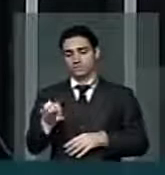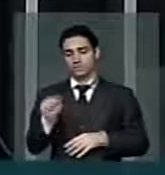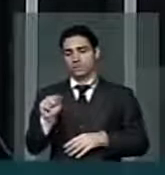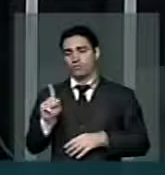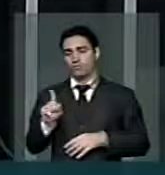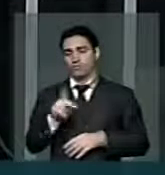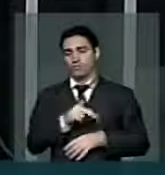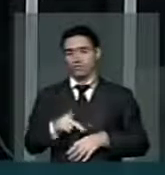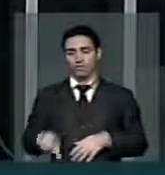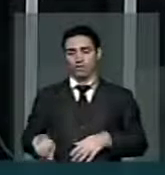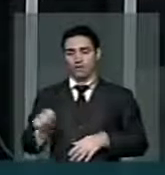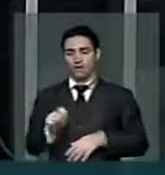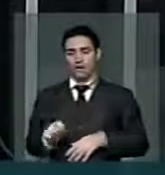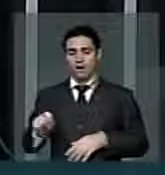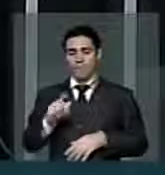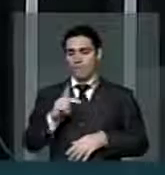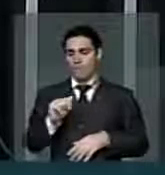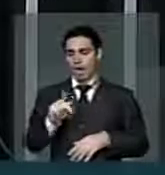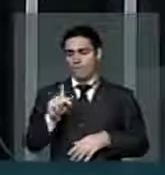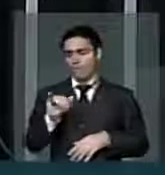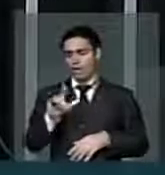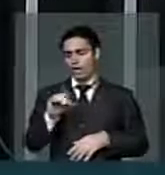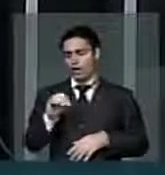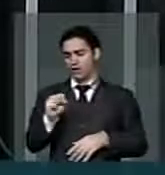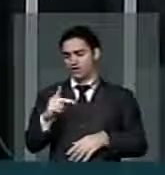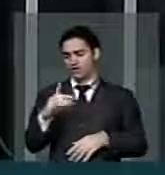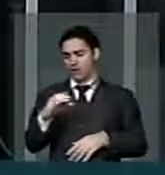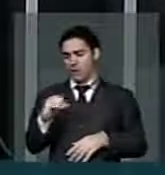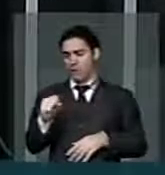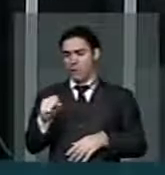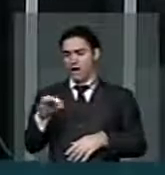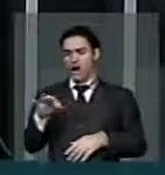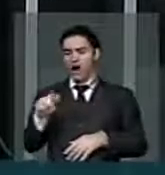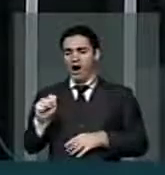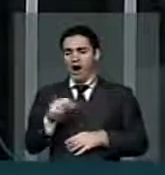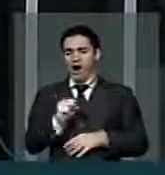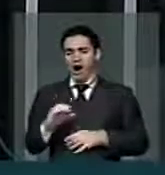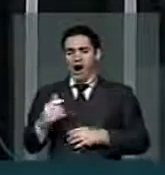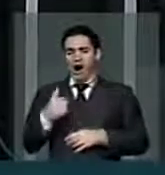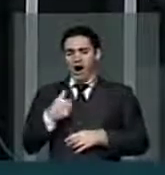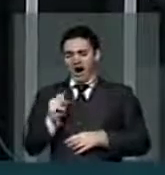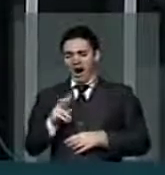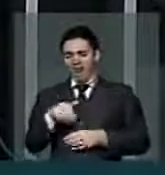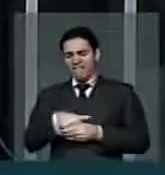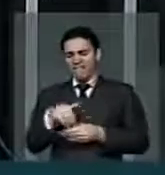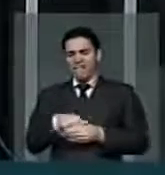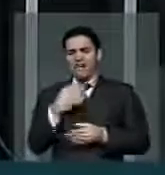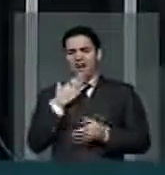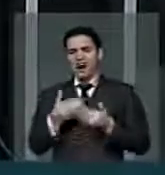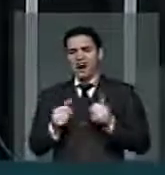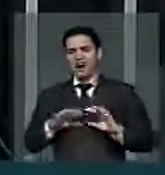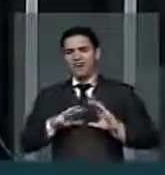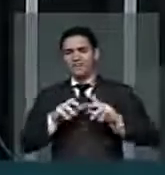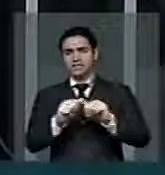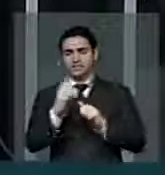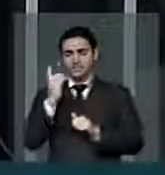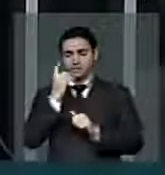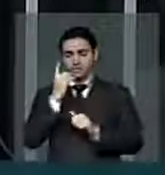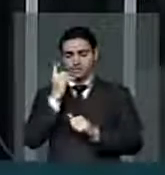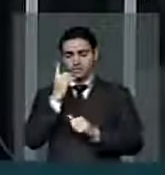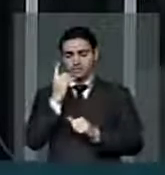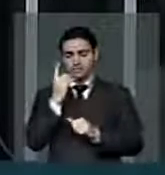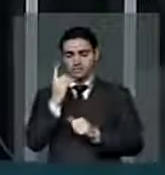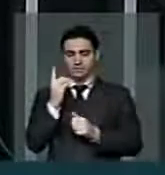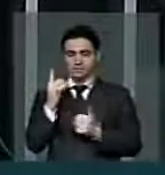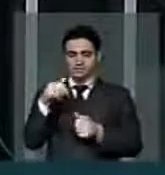Associação Palapiscopista de Santa Catarina, que eu vou votar e vou pedir para todos os deputados e deputadas